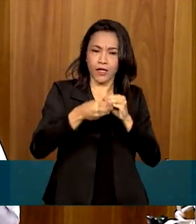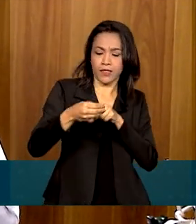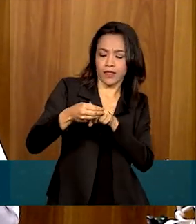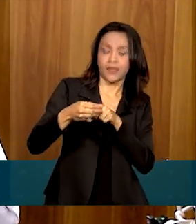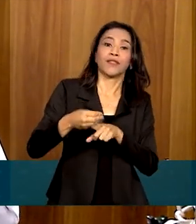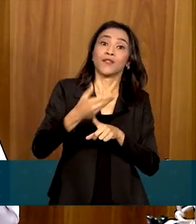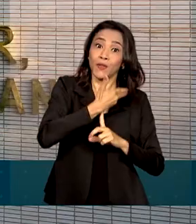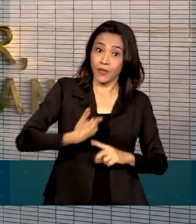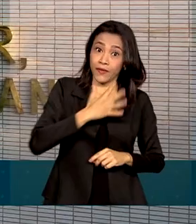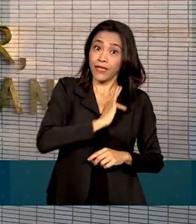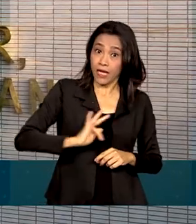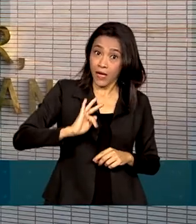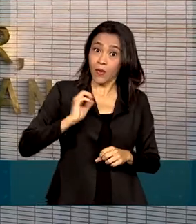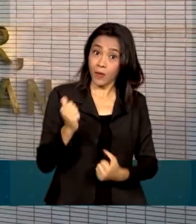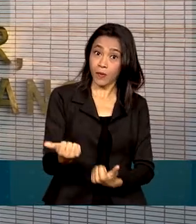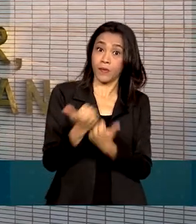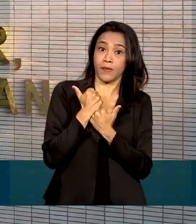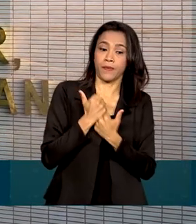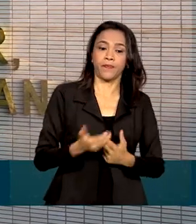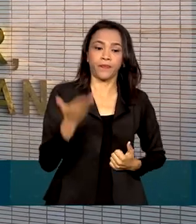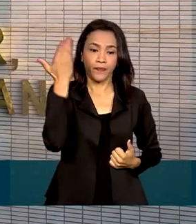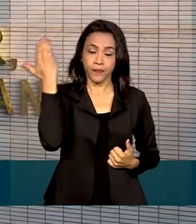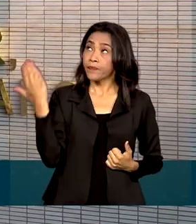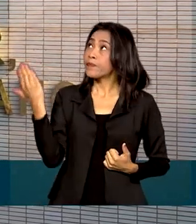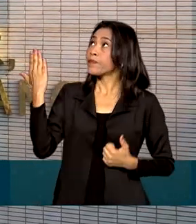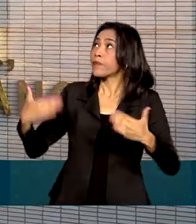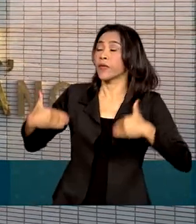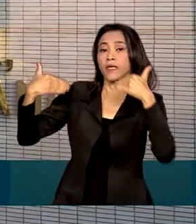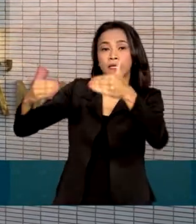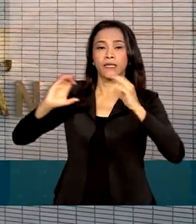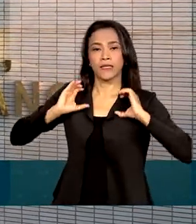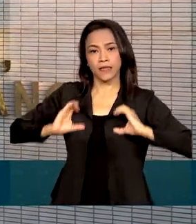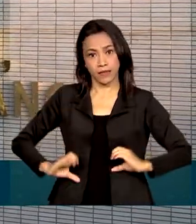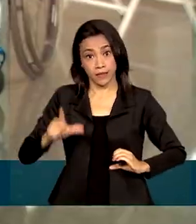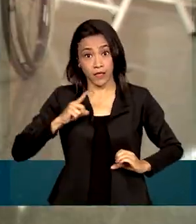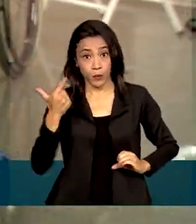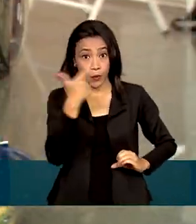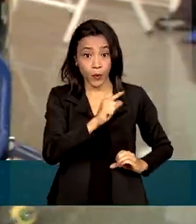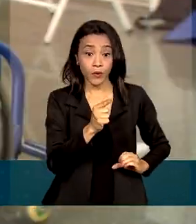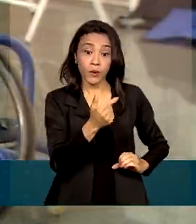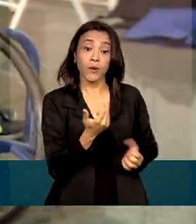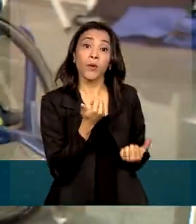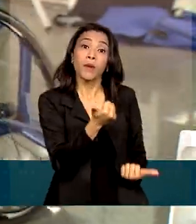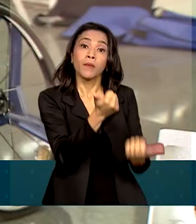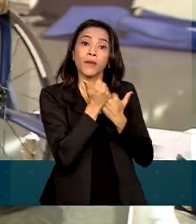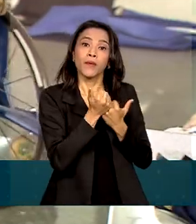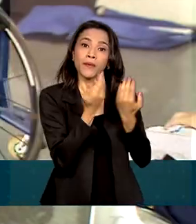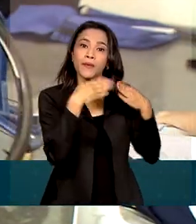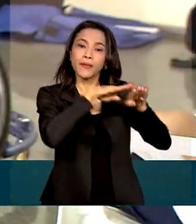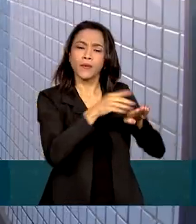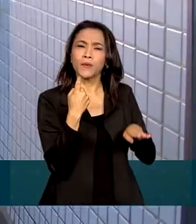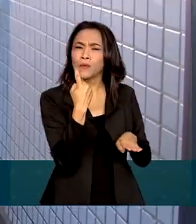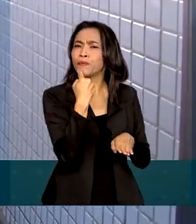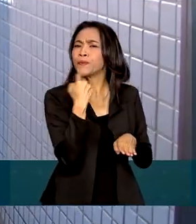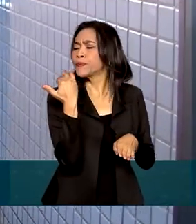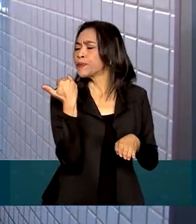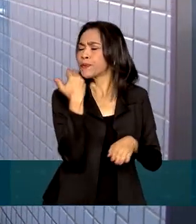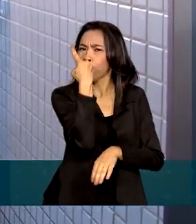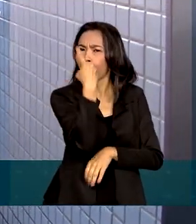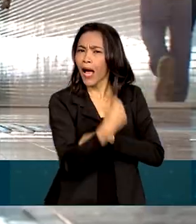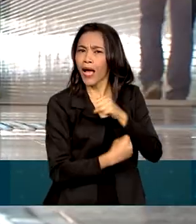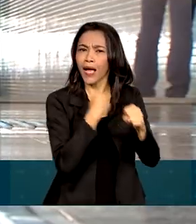benefícios do governo federal. O Ministério da Cidadania também conta com o Auxílio Inclusão, que completou um ano recentemente. O